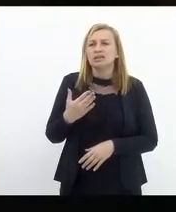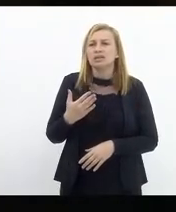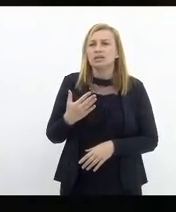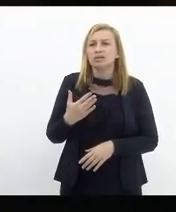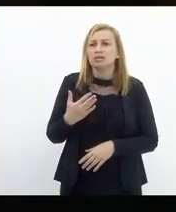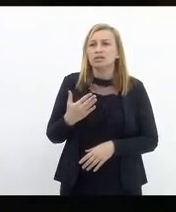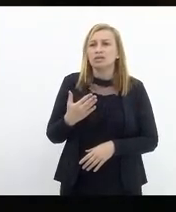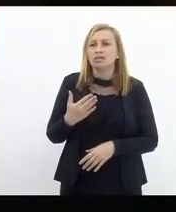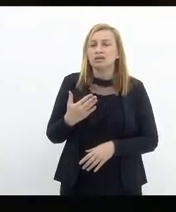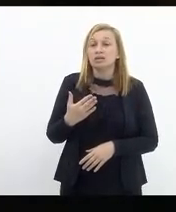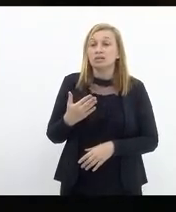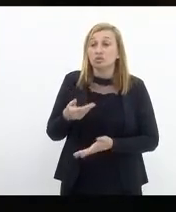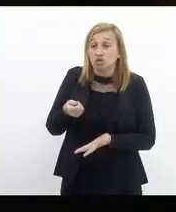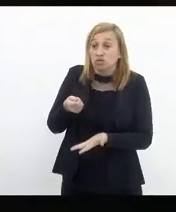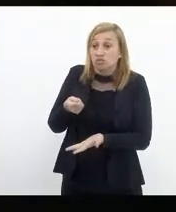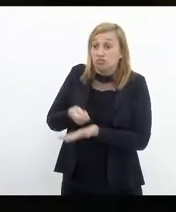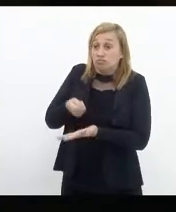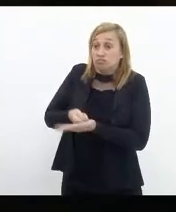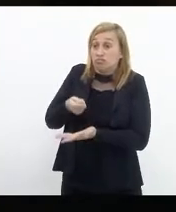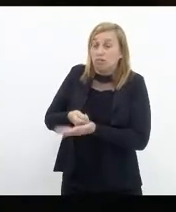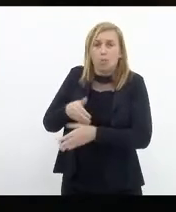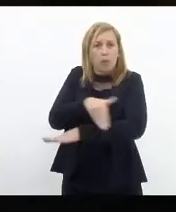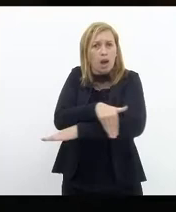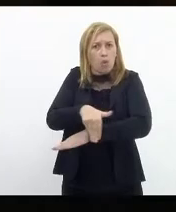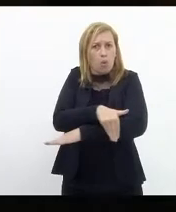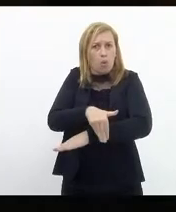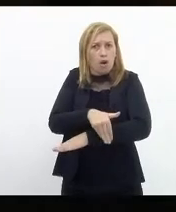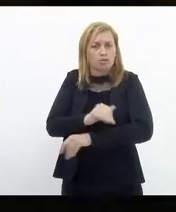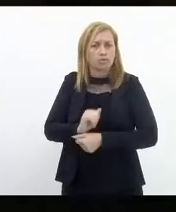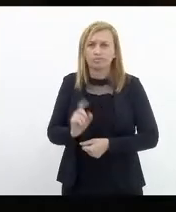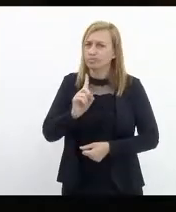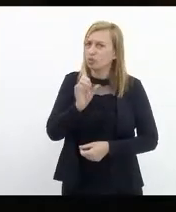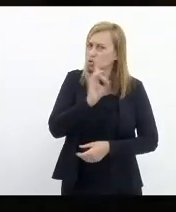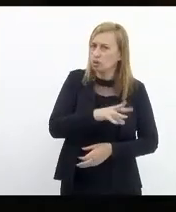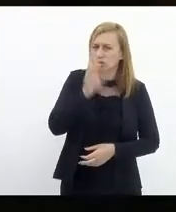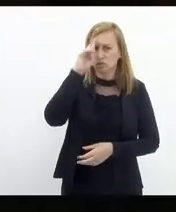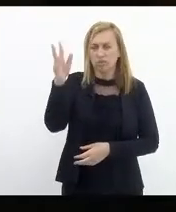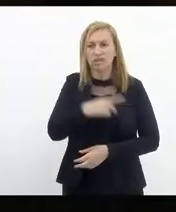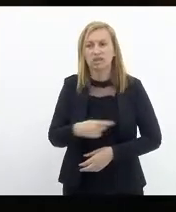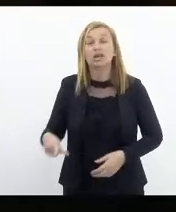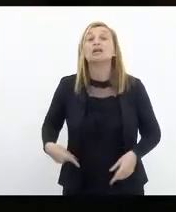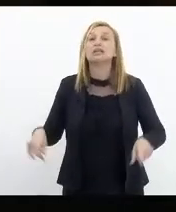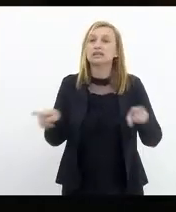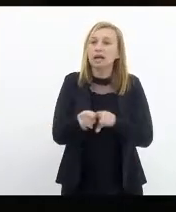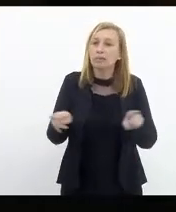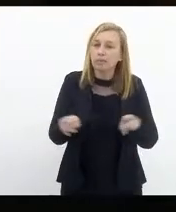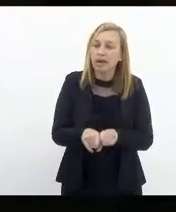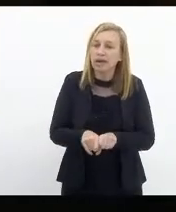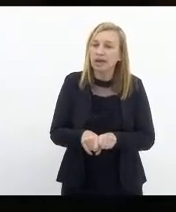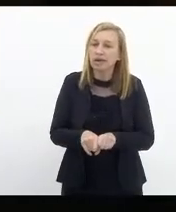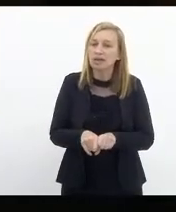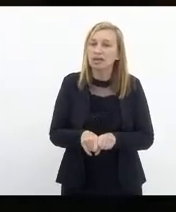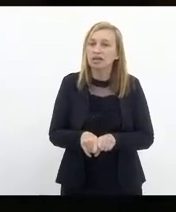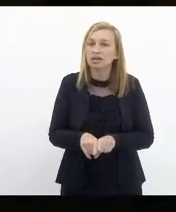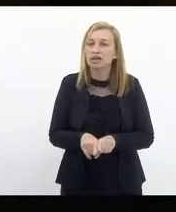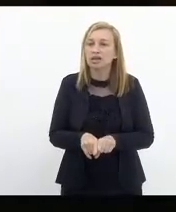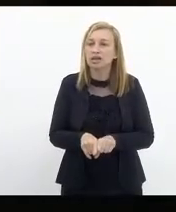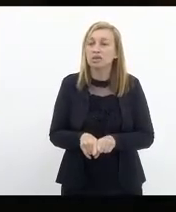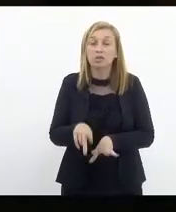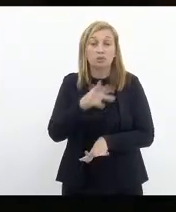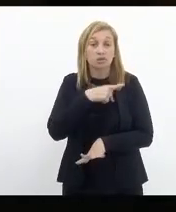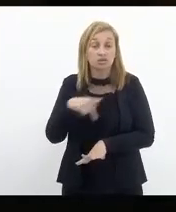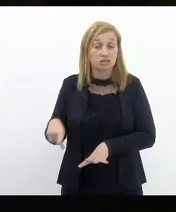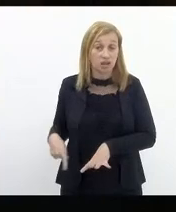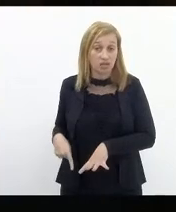autoritária nas ruas. E não só isso, senhor presidente, ter também orquestrado o presidente da